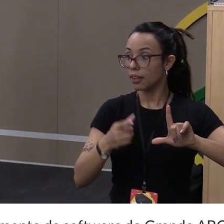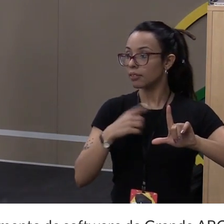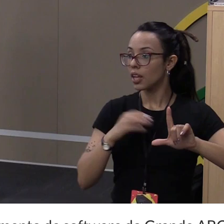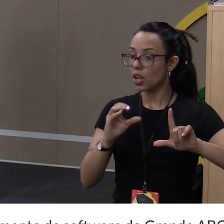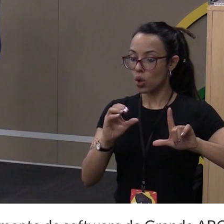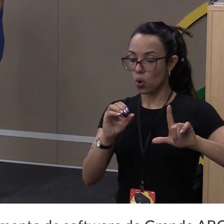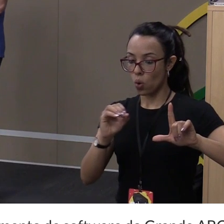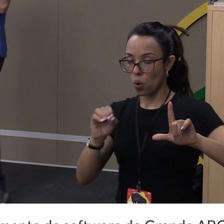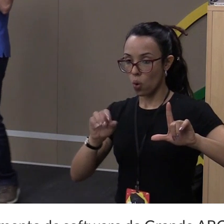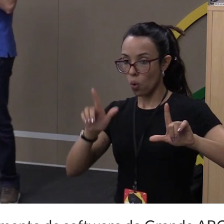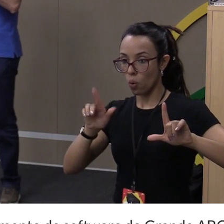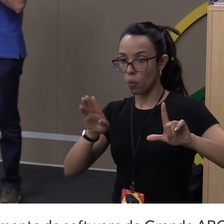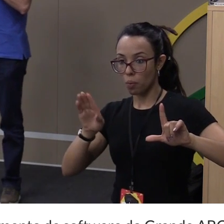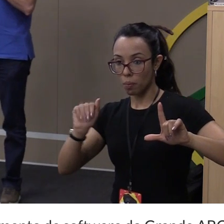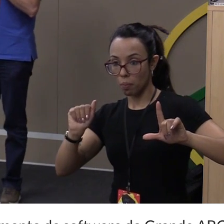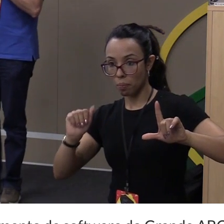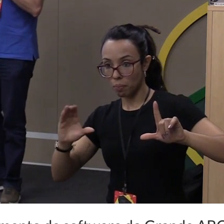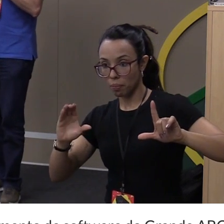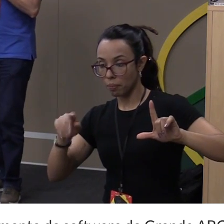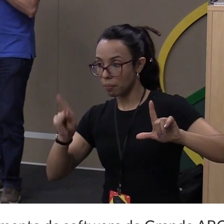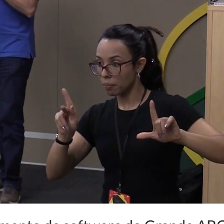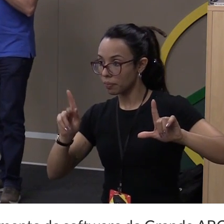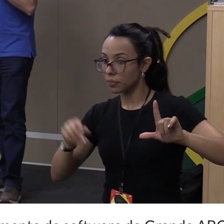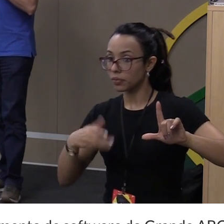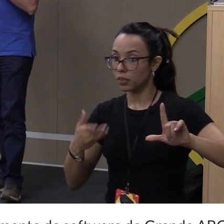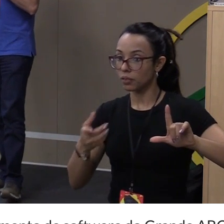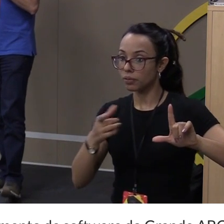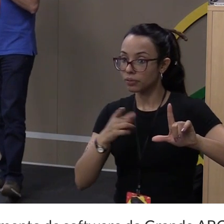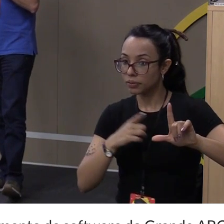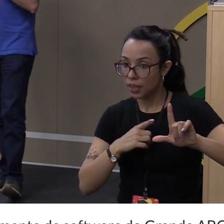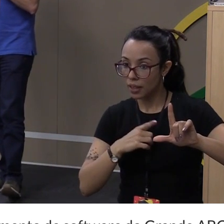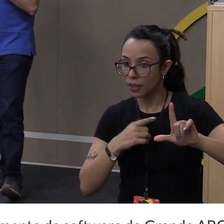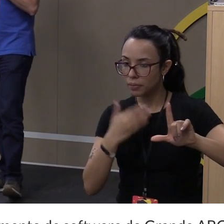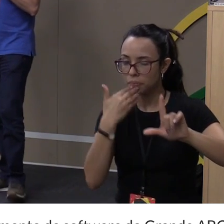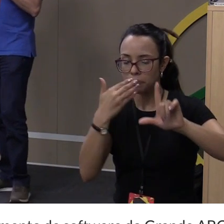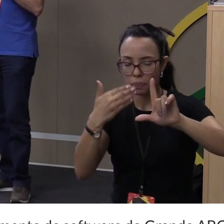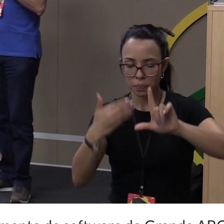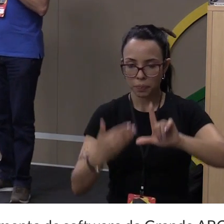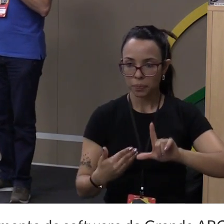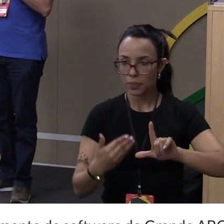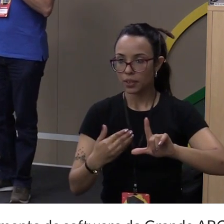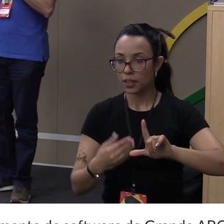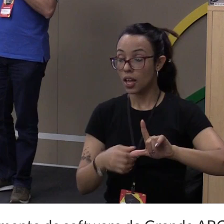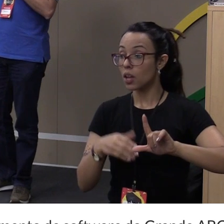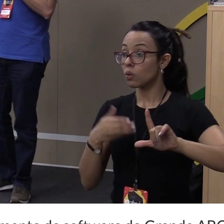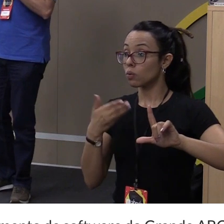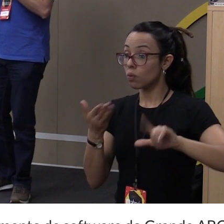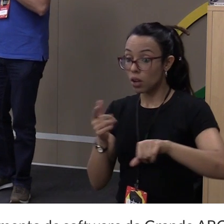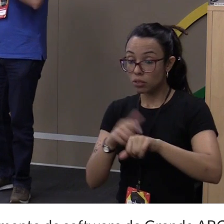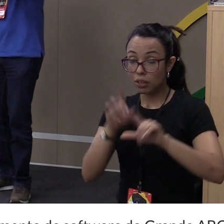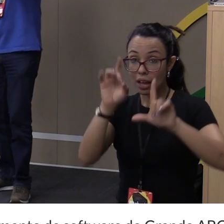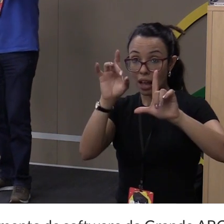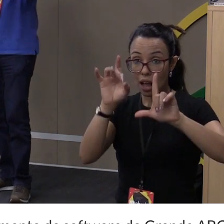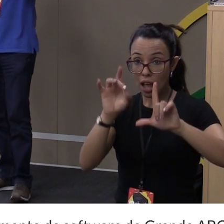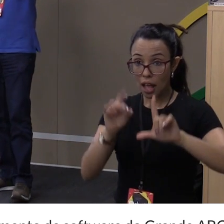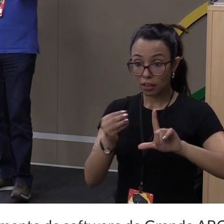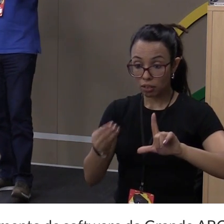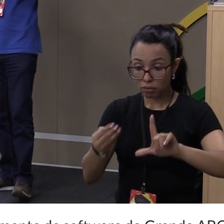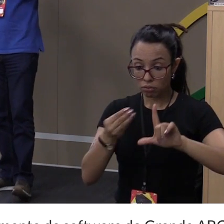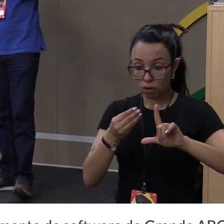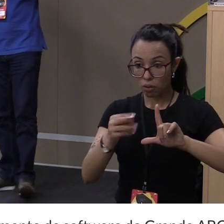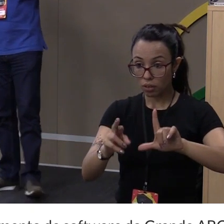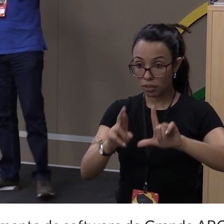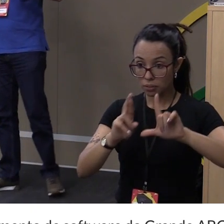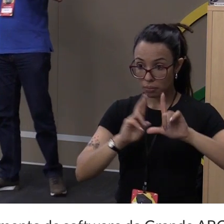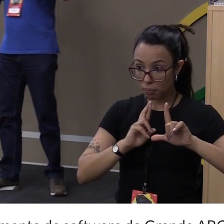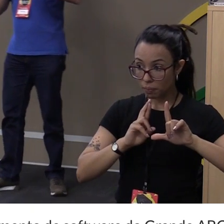parse. Então, eu mando vários requests. E o que vai acontecer? Quando cada um for chegando, ele vai mandando para